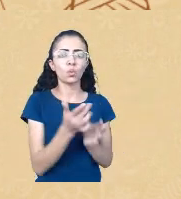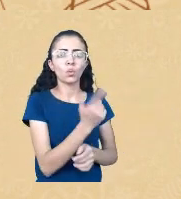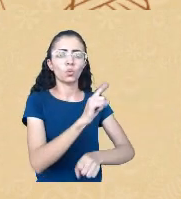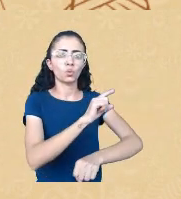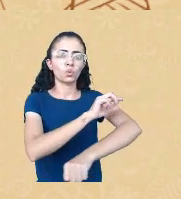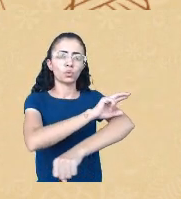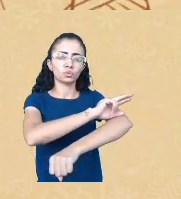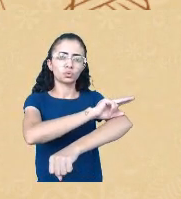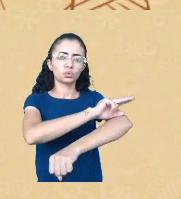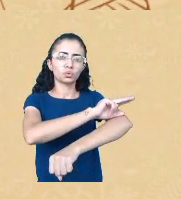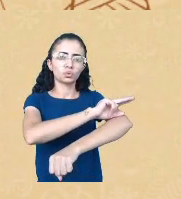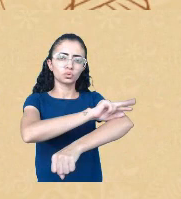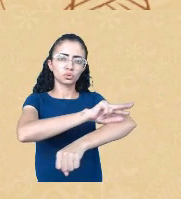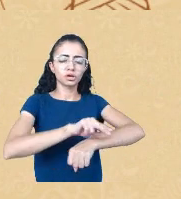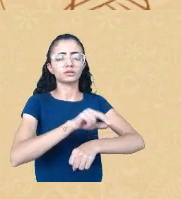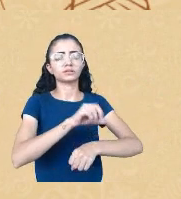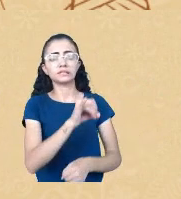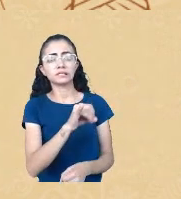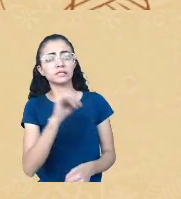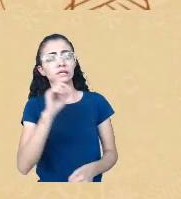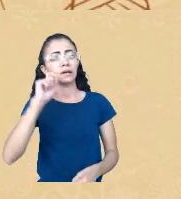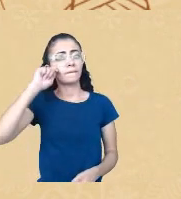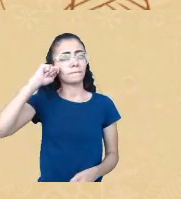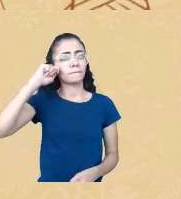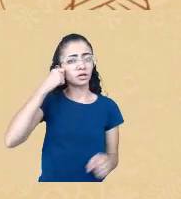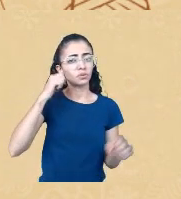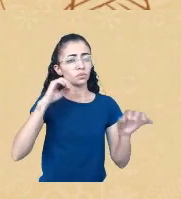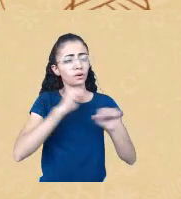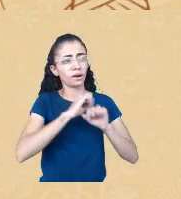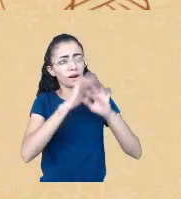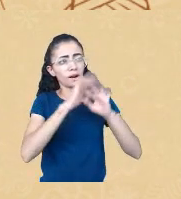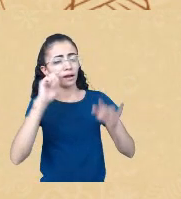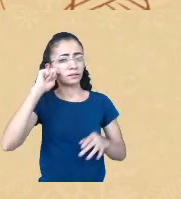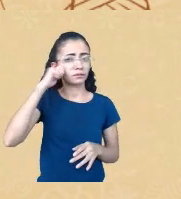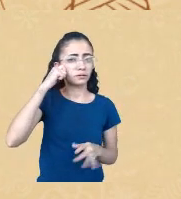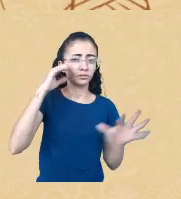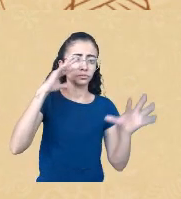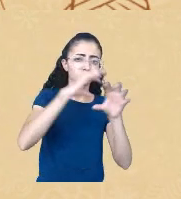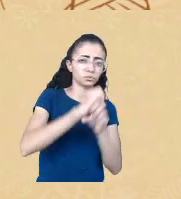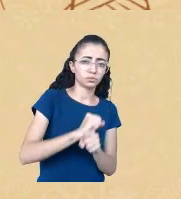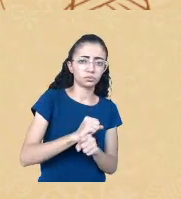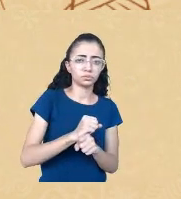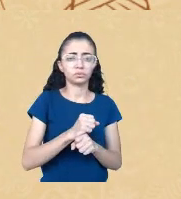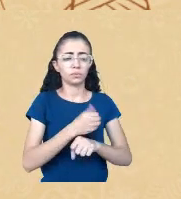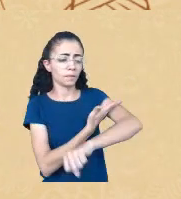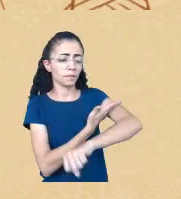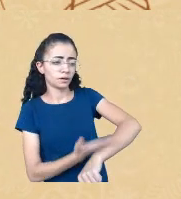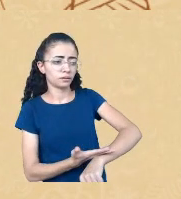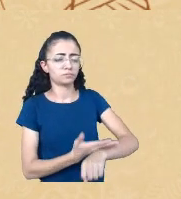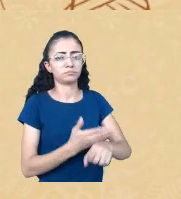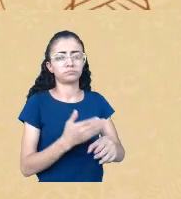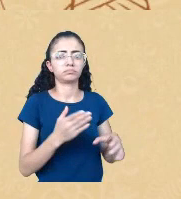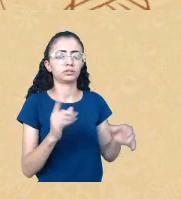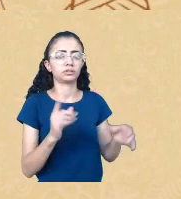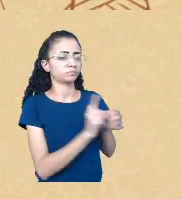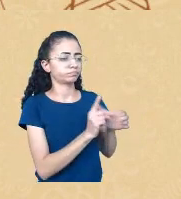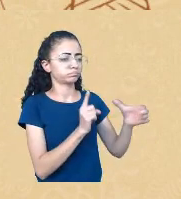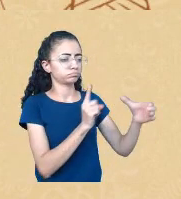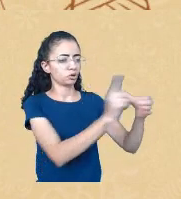branco se de pele negra negros. Então aqui dentro desse projeto a